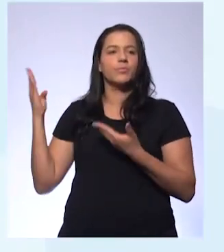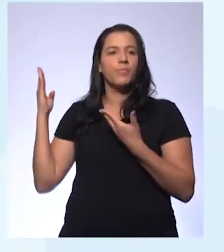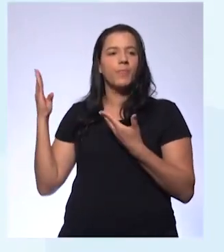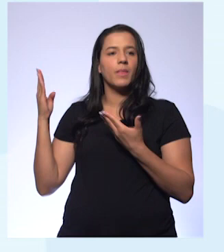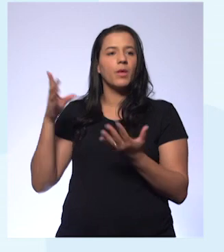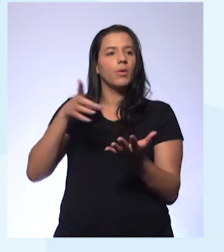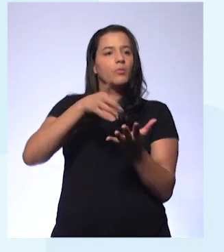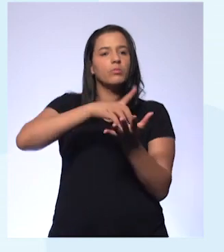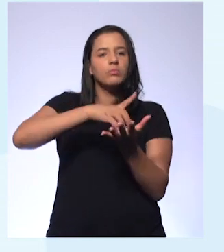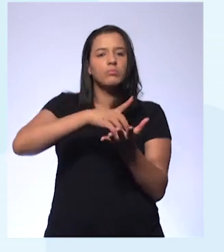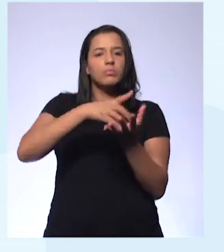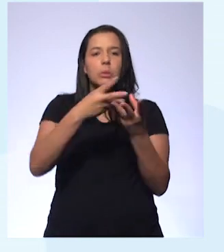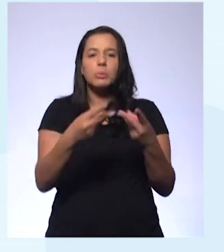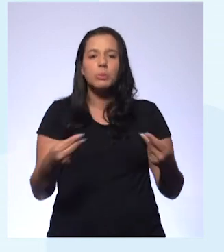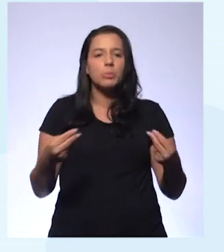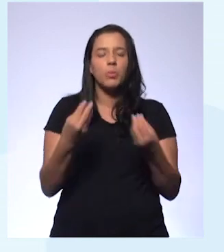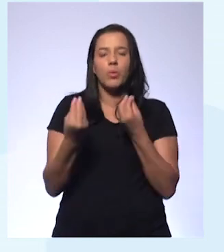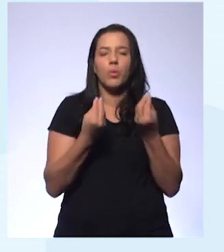extinção dos dinossauros.